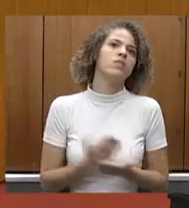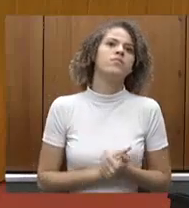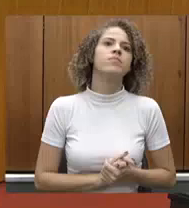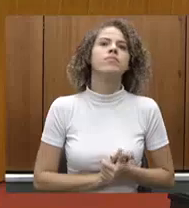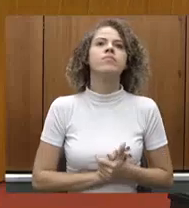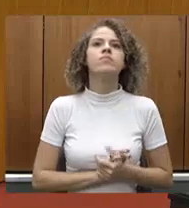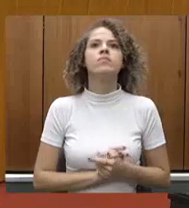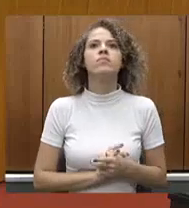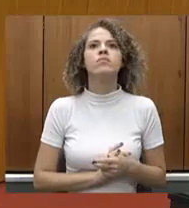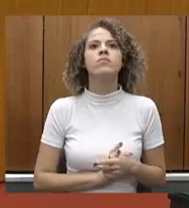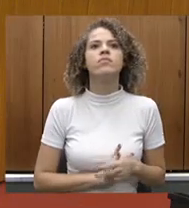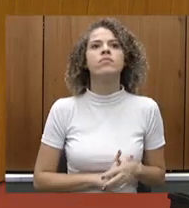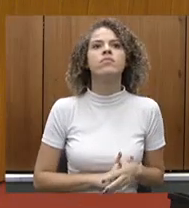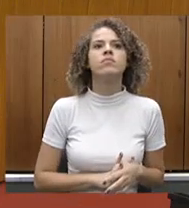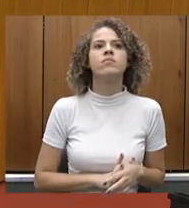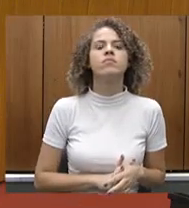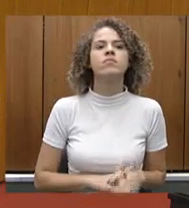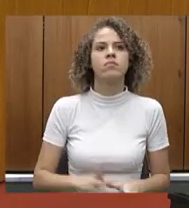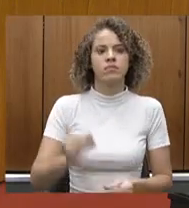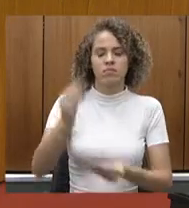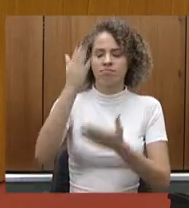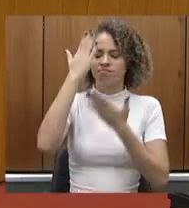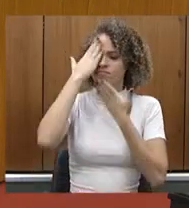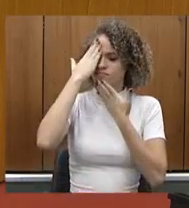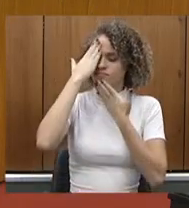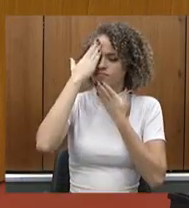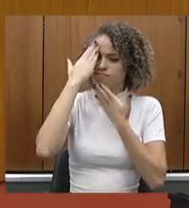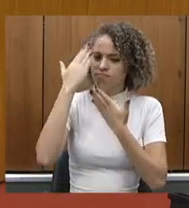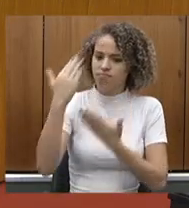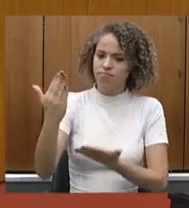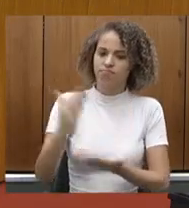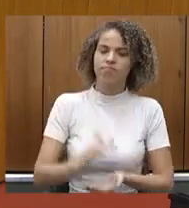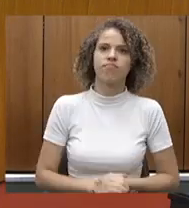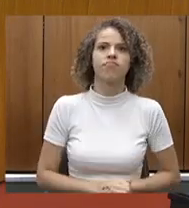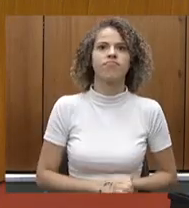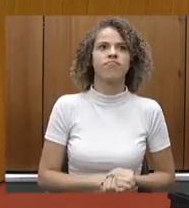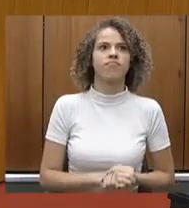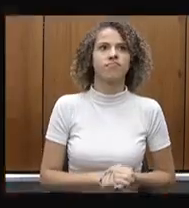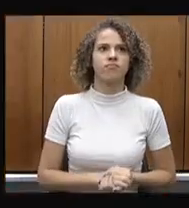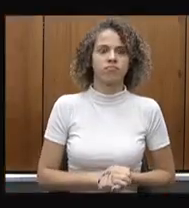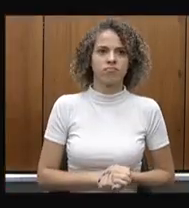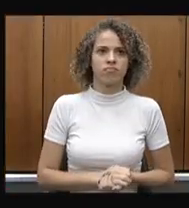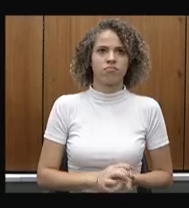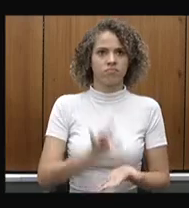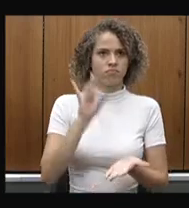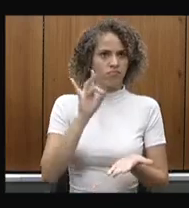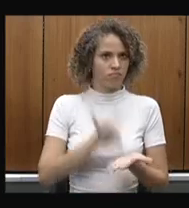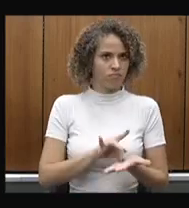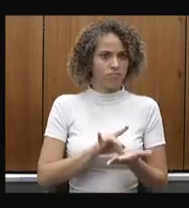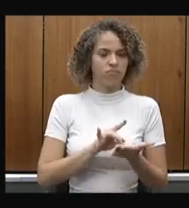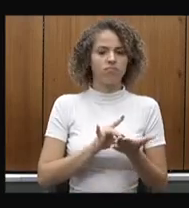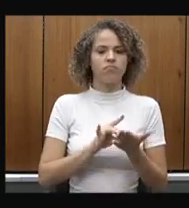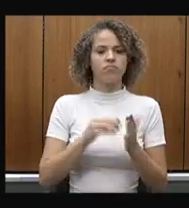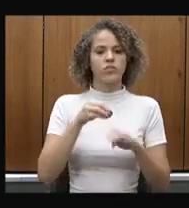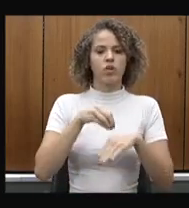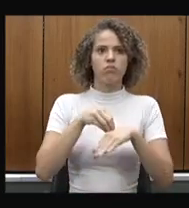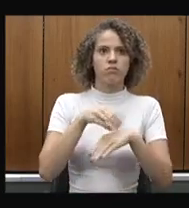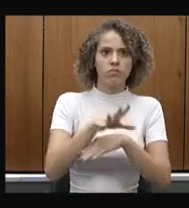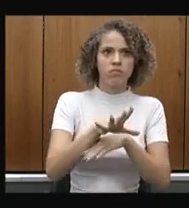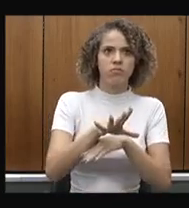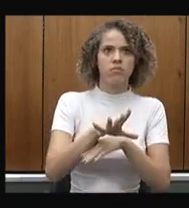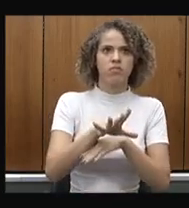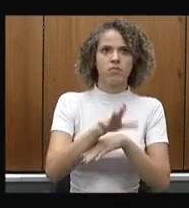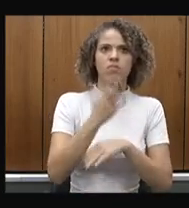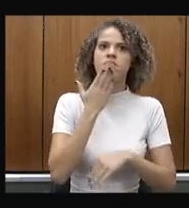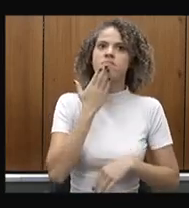ok senhor presidente muito obrigado na verdade era só para reforçar né e pedir